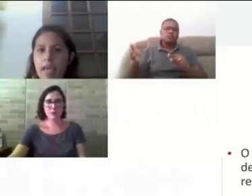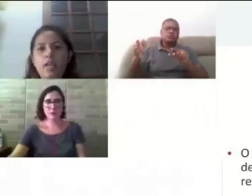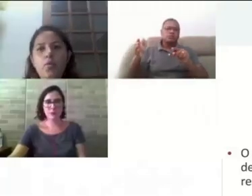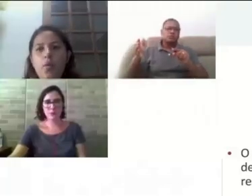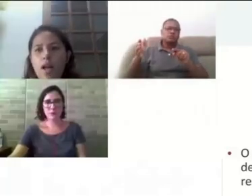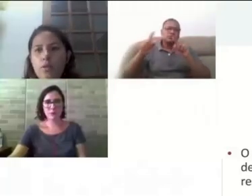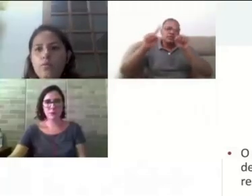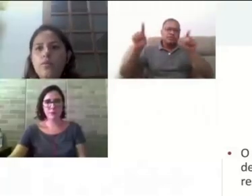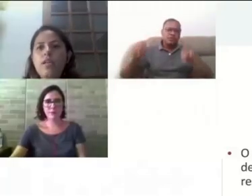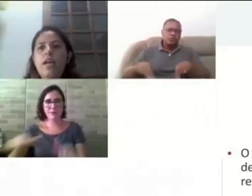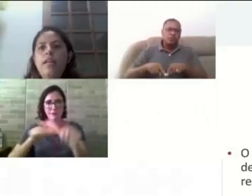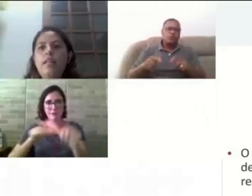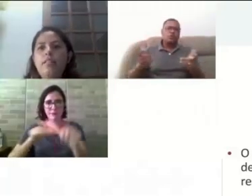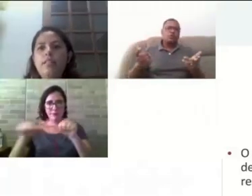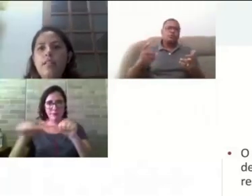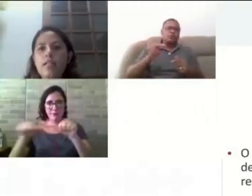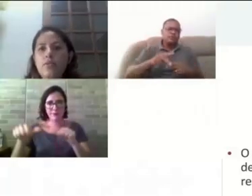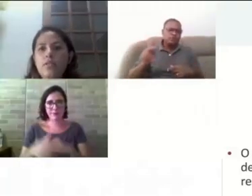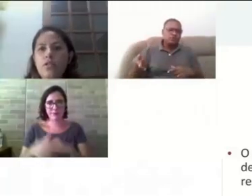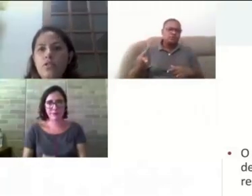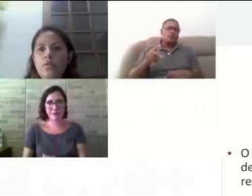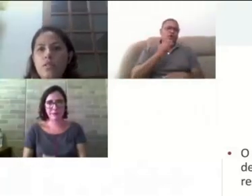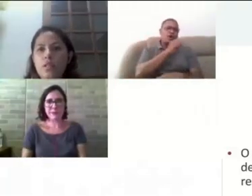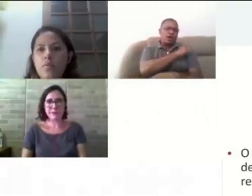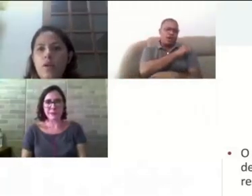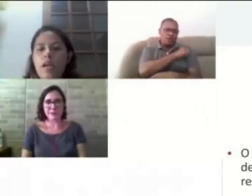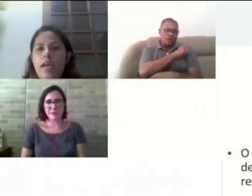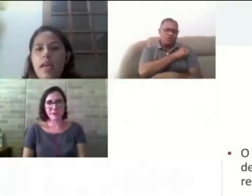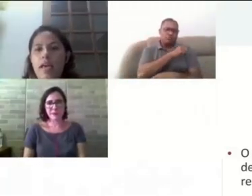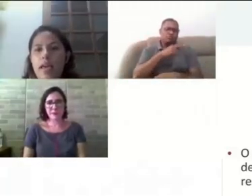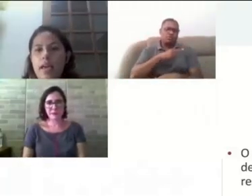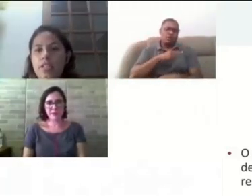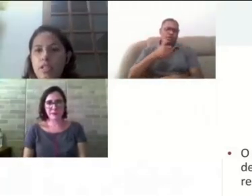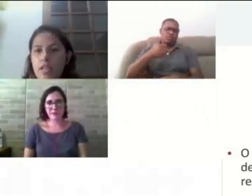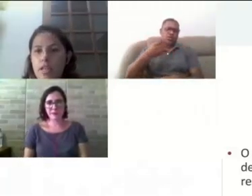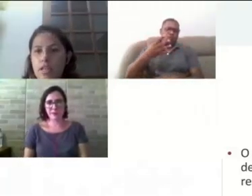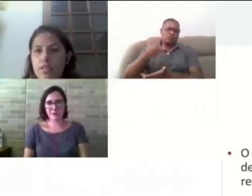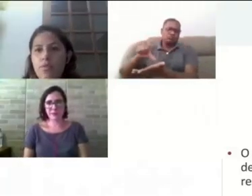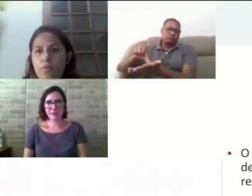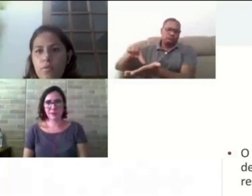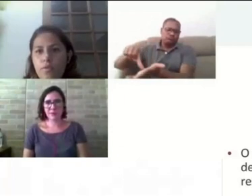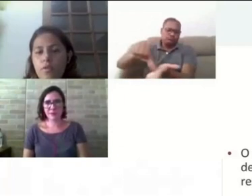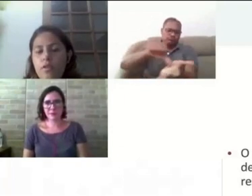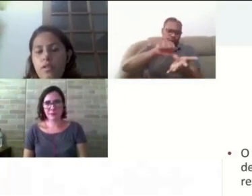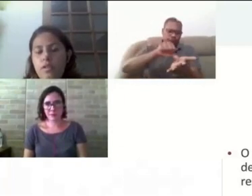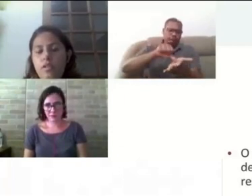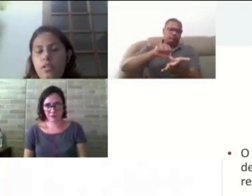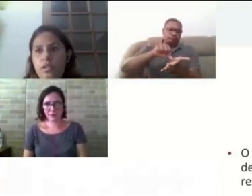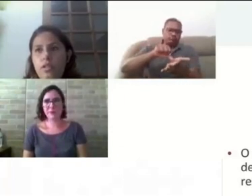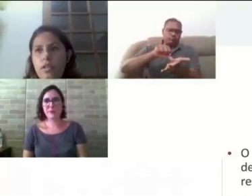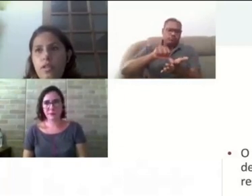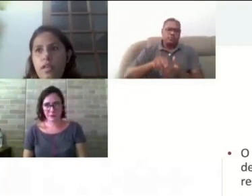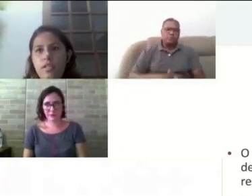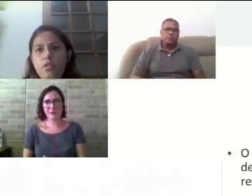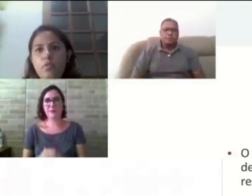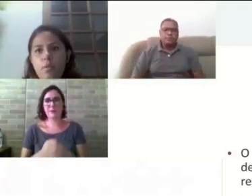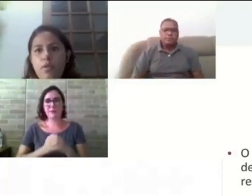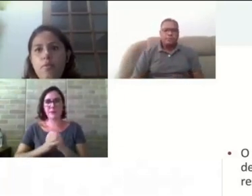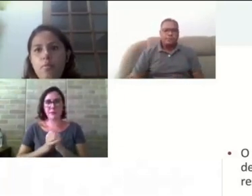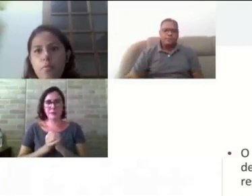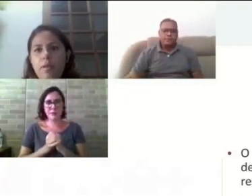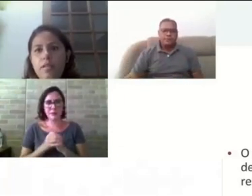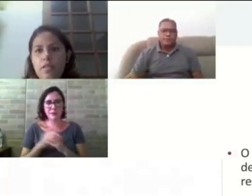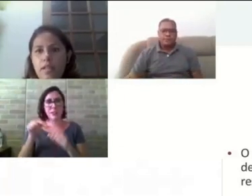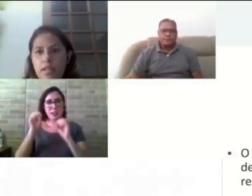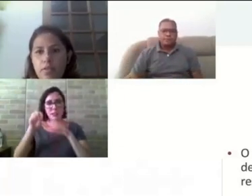técnico, alunos dessas 14 instituições de ensino superior